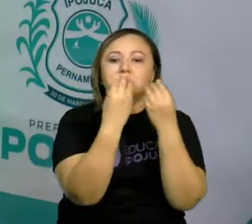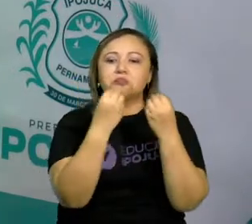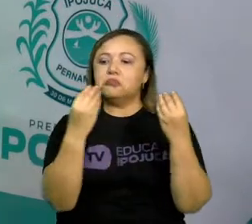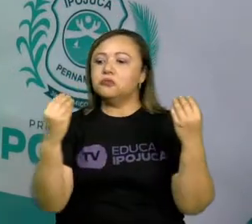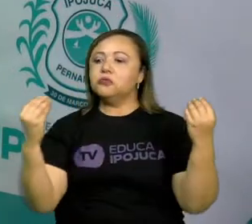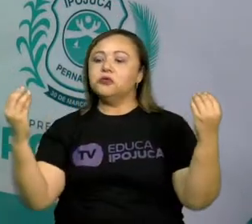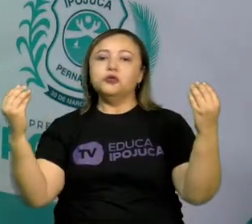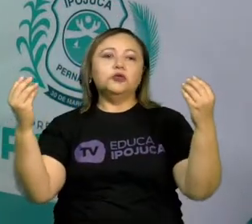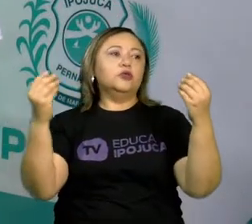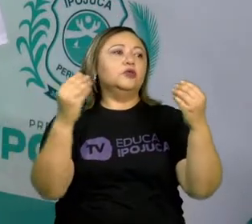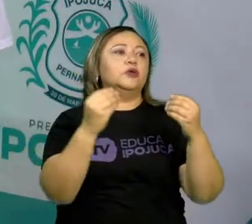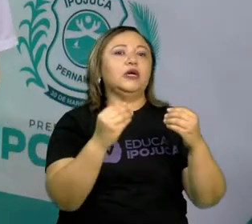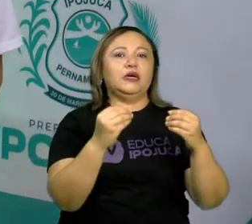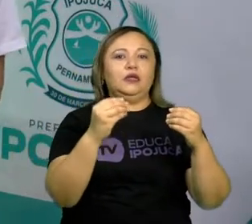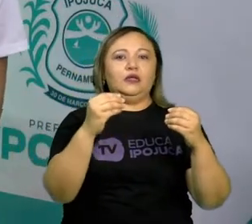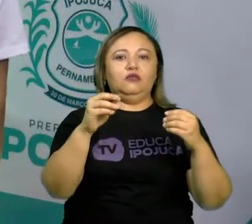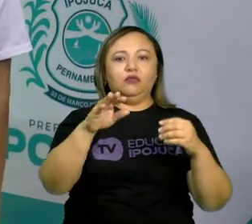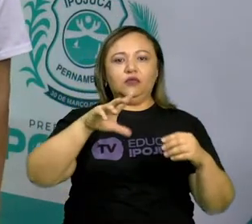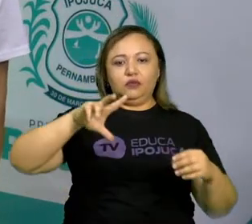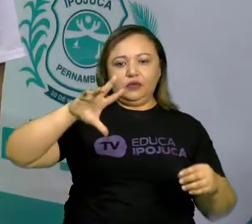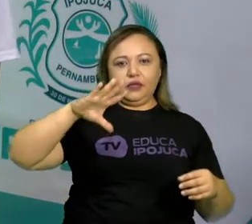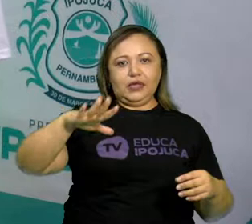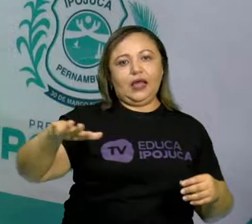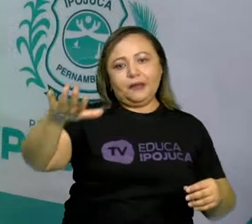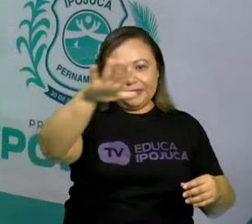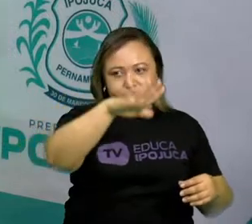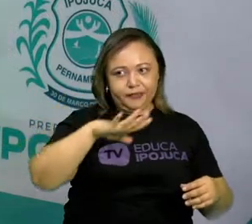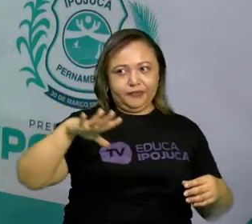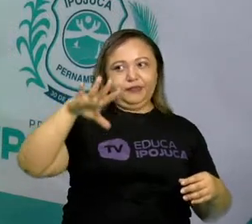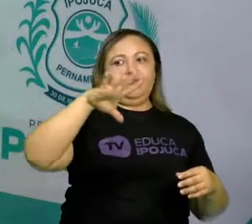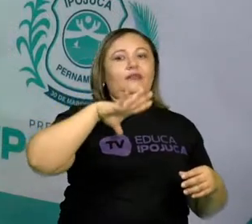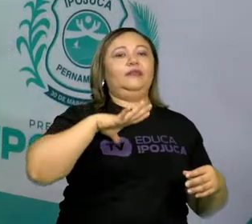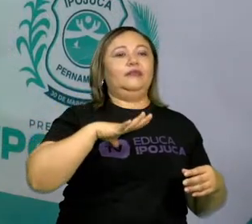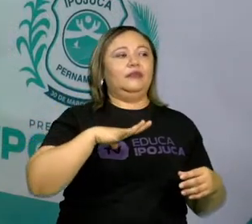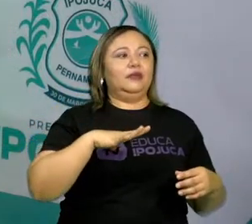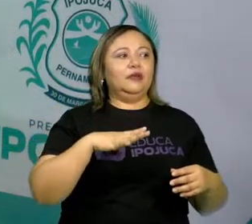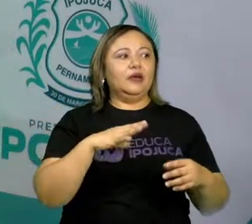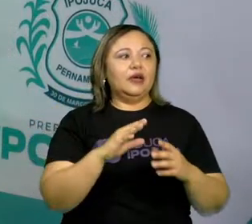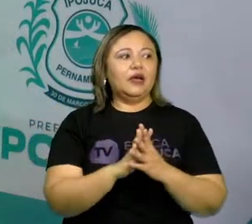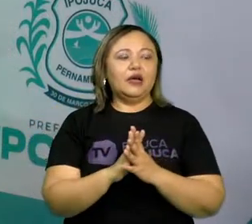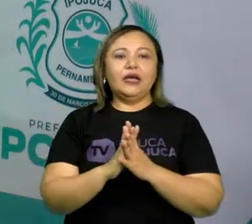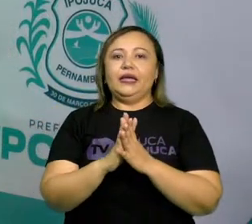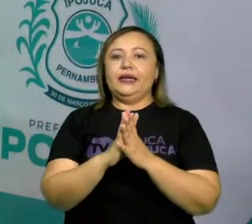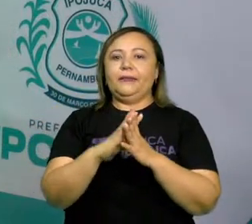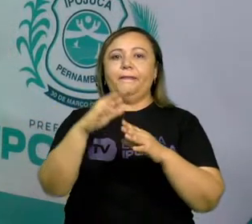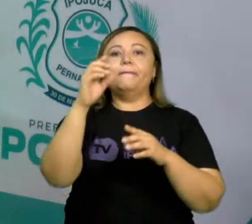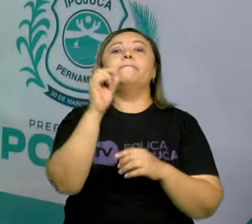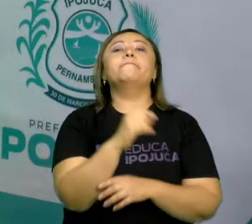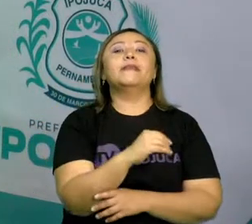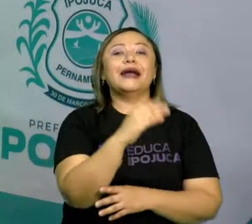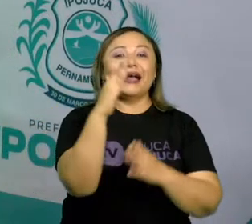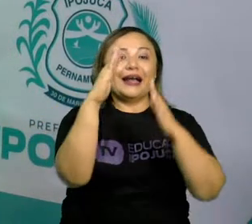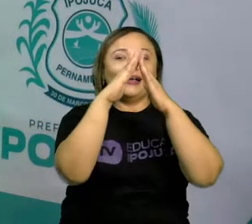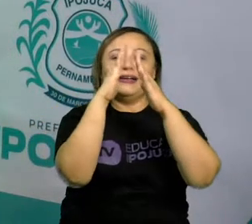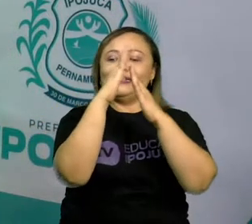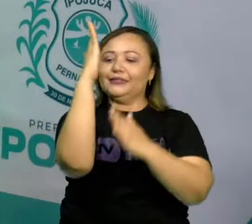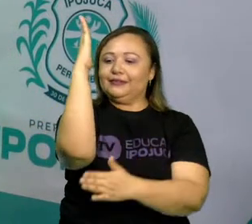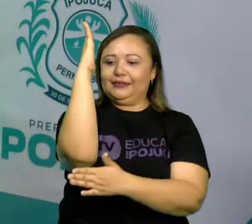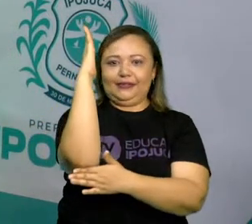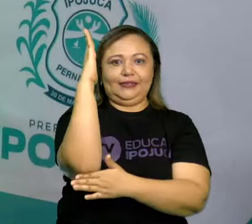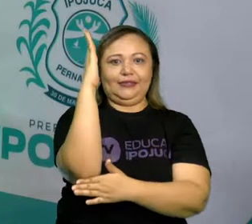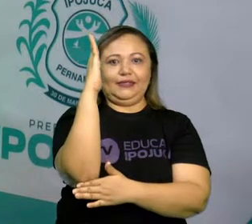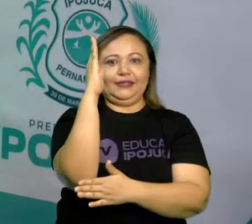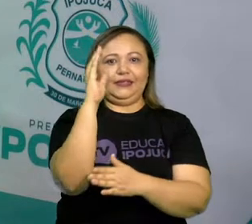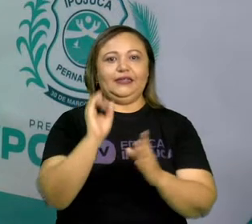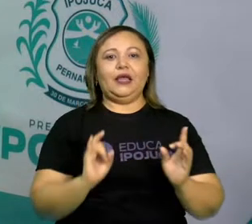zona urbana, tá certo? Taipa ou pau a pique. São construções com madeira